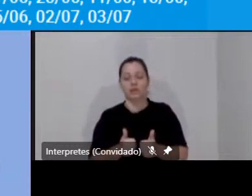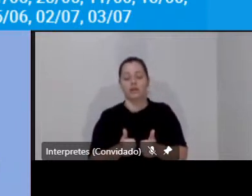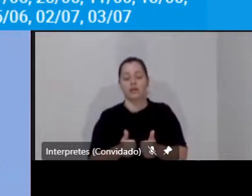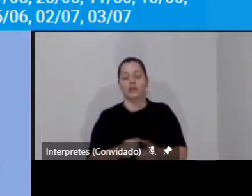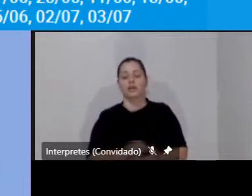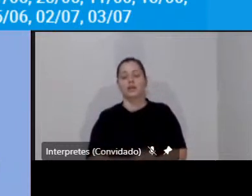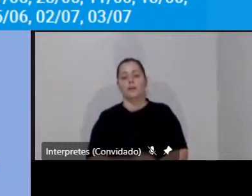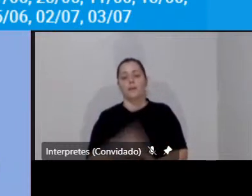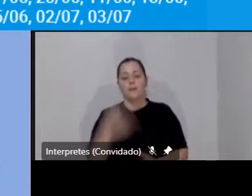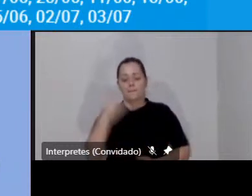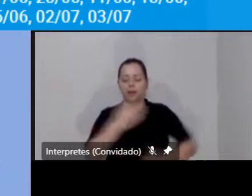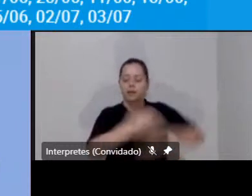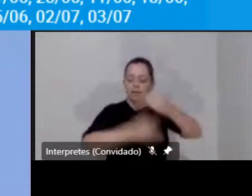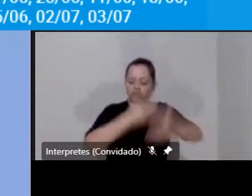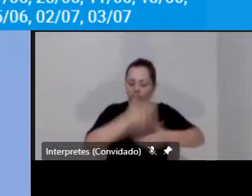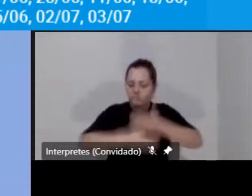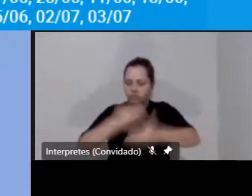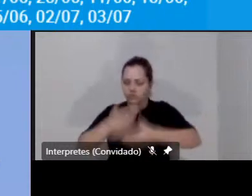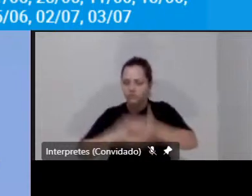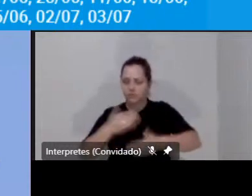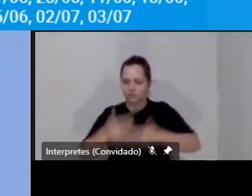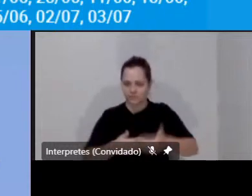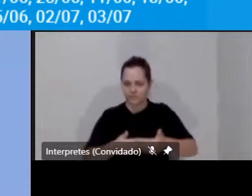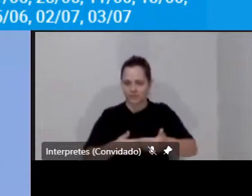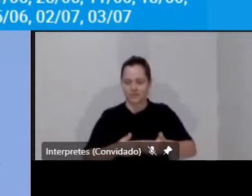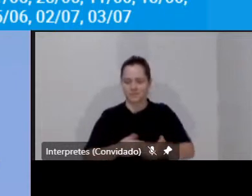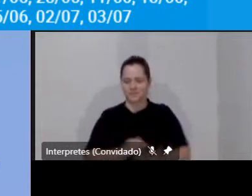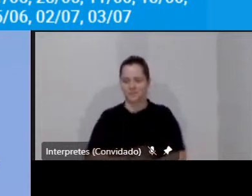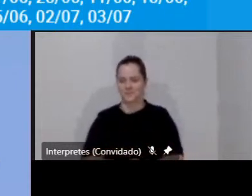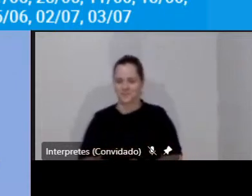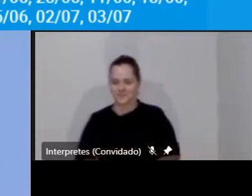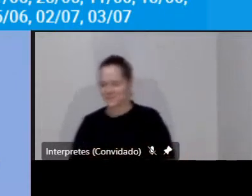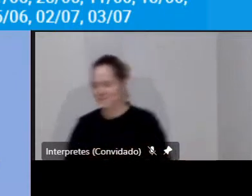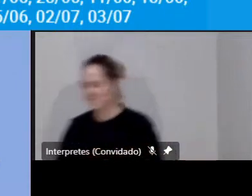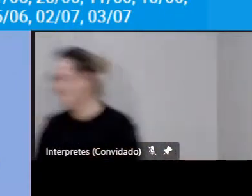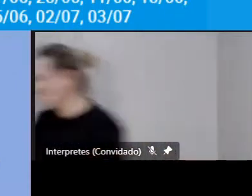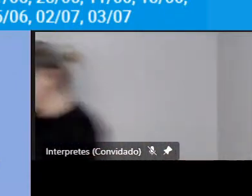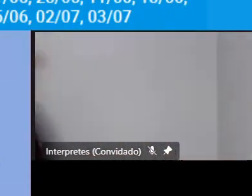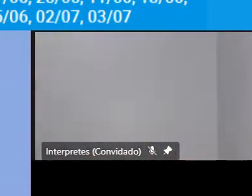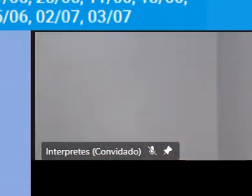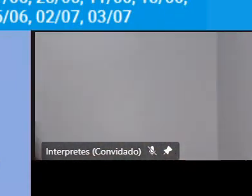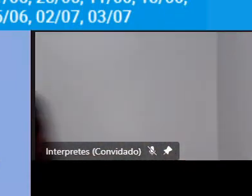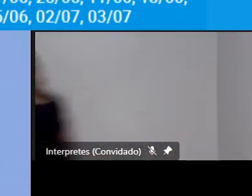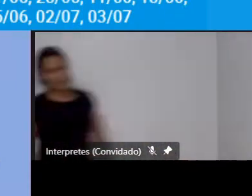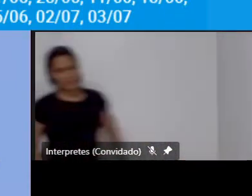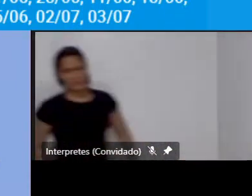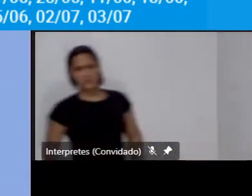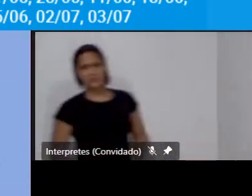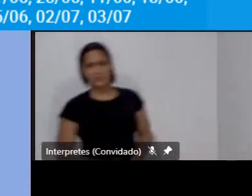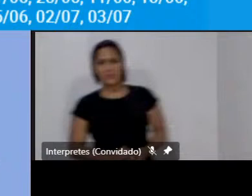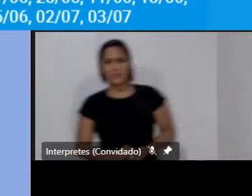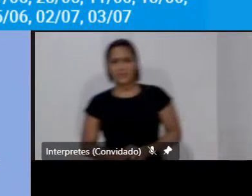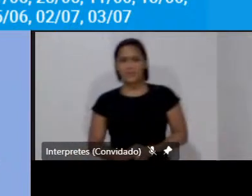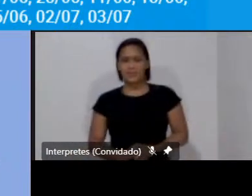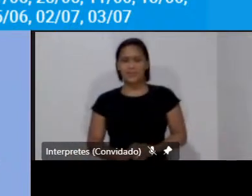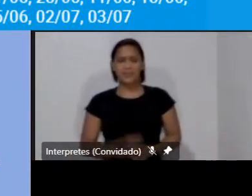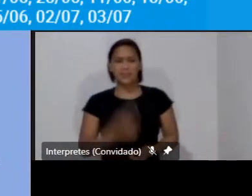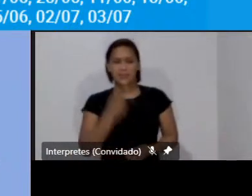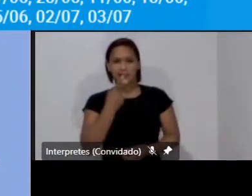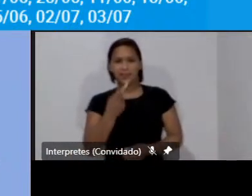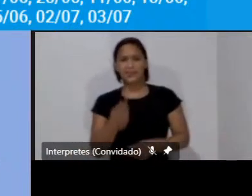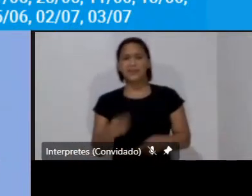modo a desenvolver uma certa vantagem entre os territórios e, de fato,